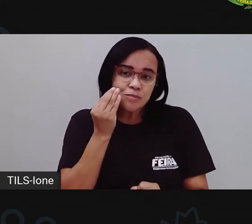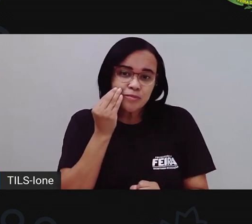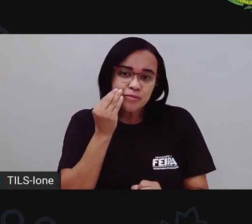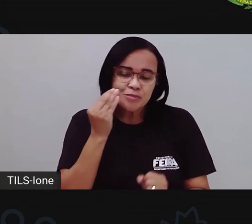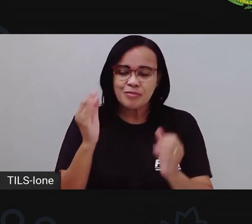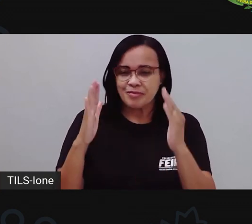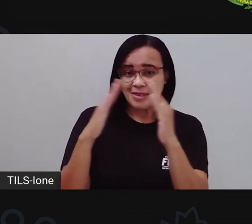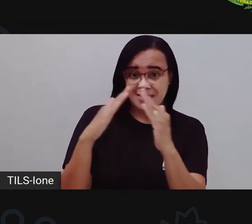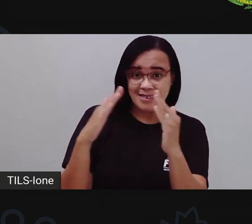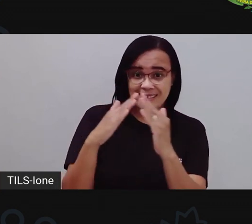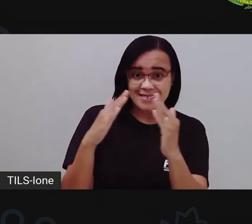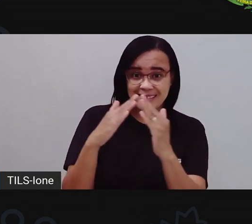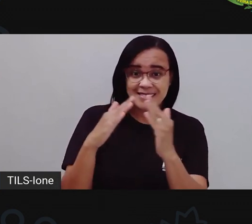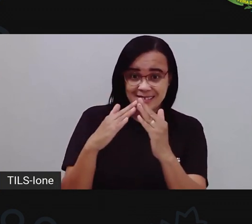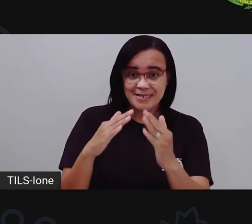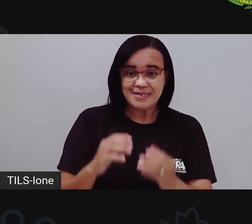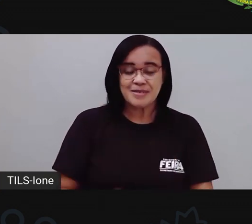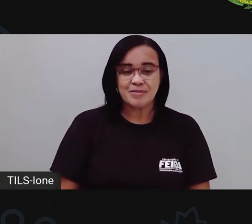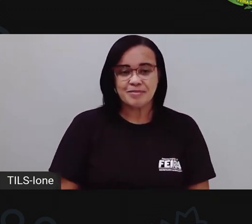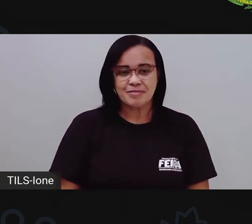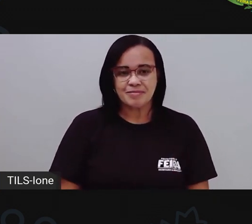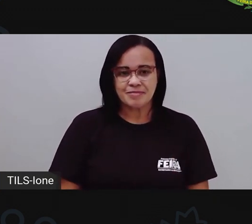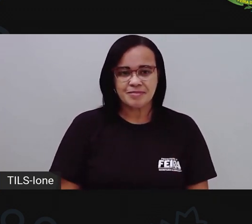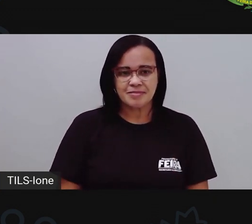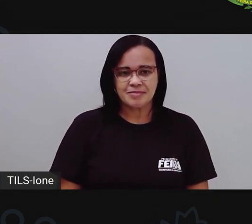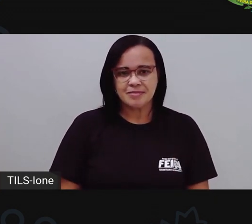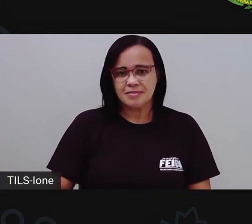Vou colocar um pouquinho de vermelho aqui no meu papel.